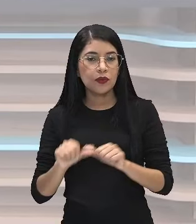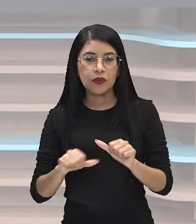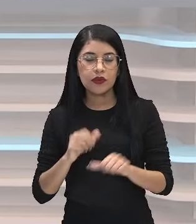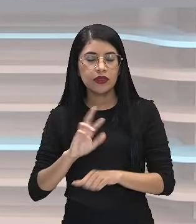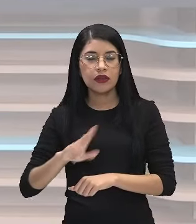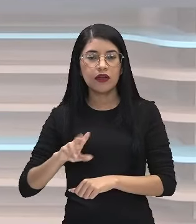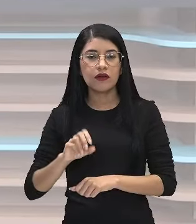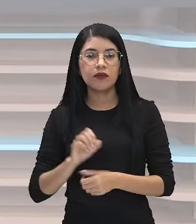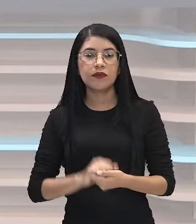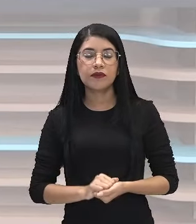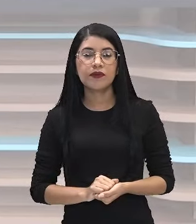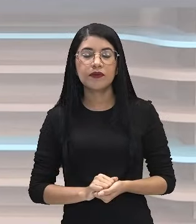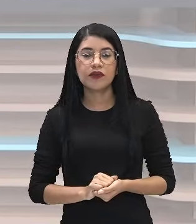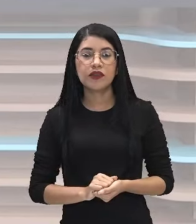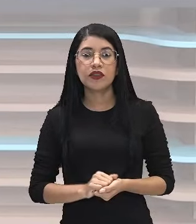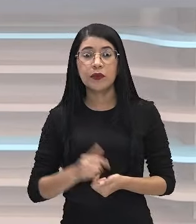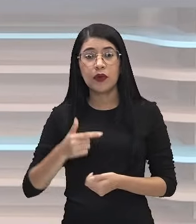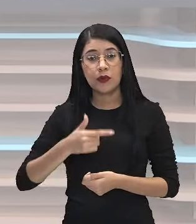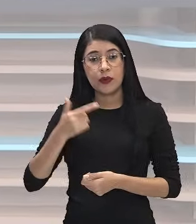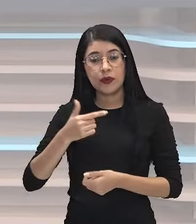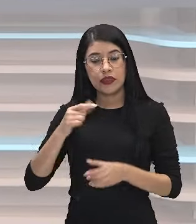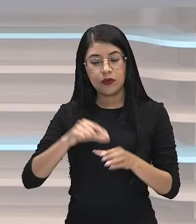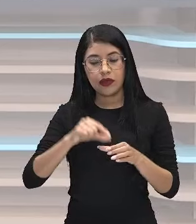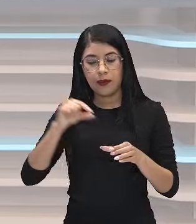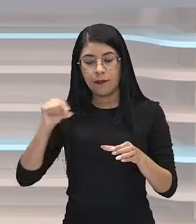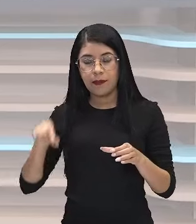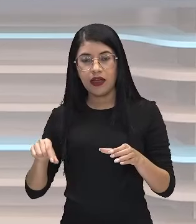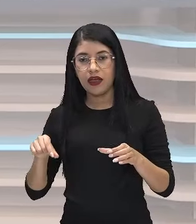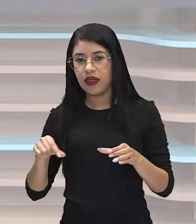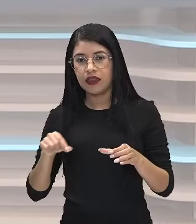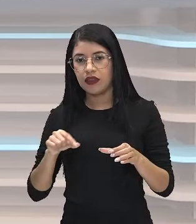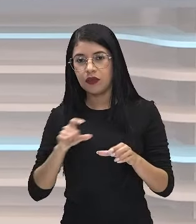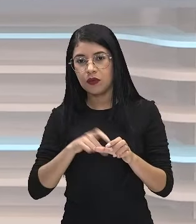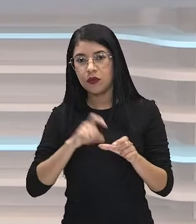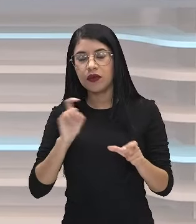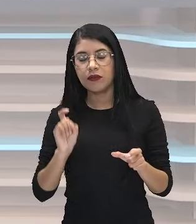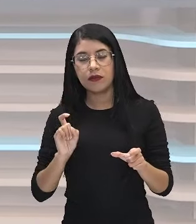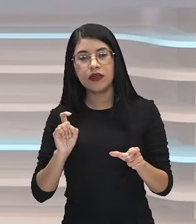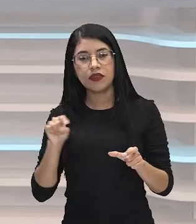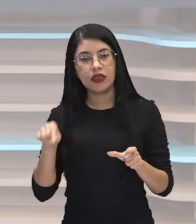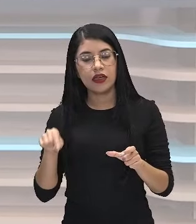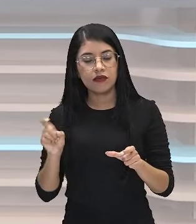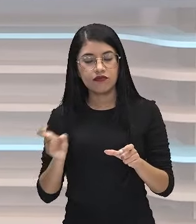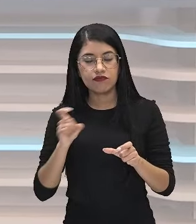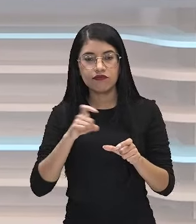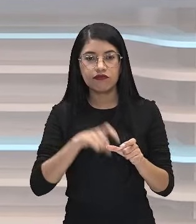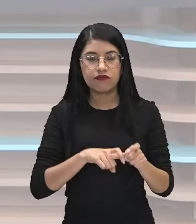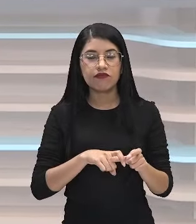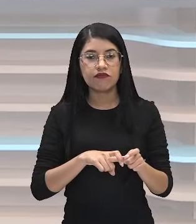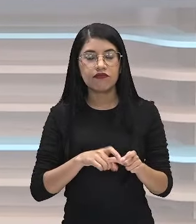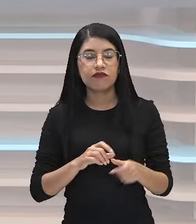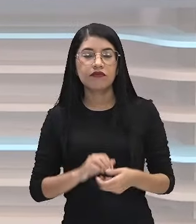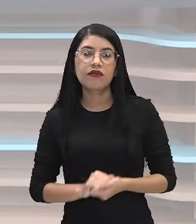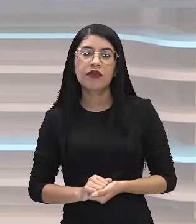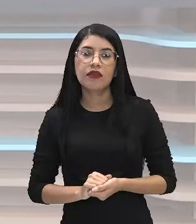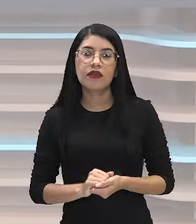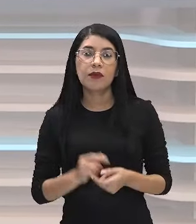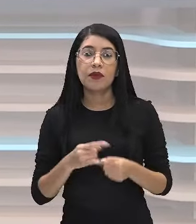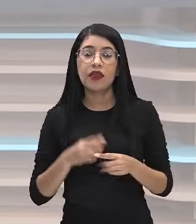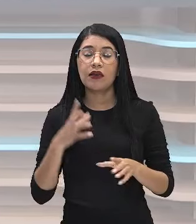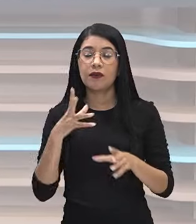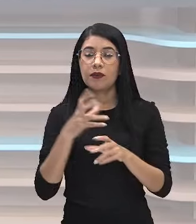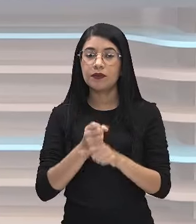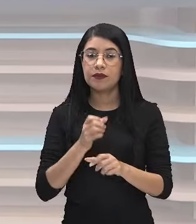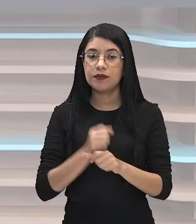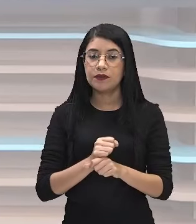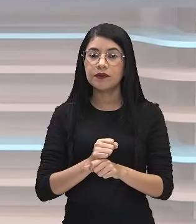depender aí, o segundo evento de retirar a bola vermelha, não vai depender de eu ter retirado a azul ou não, porque o espaço amostral,